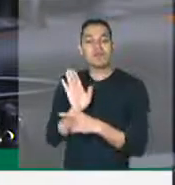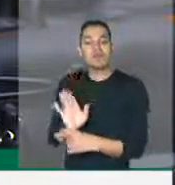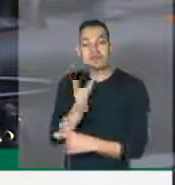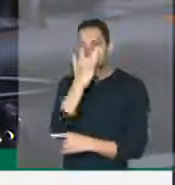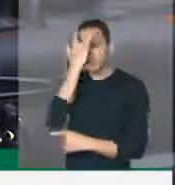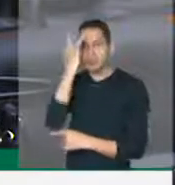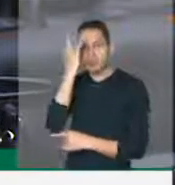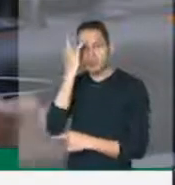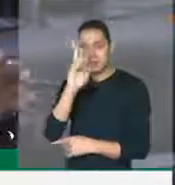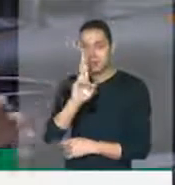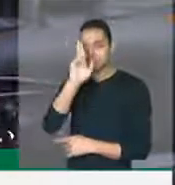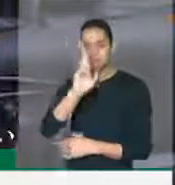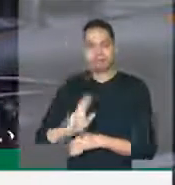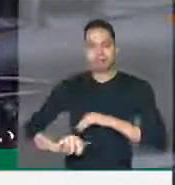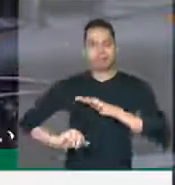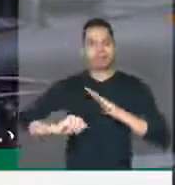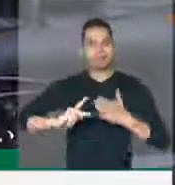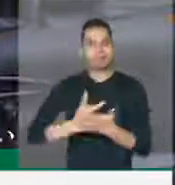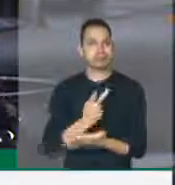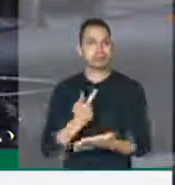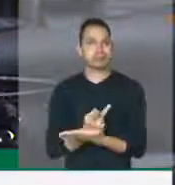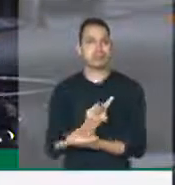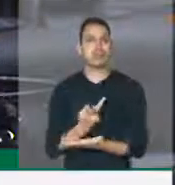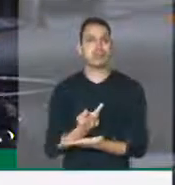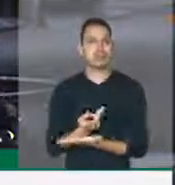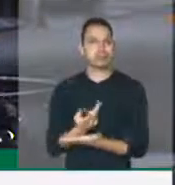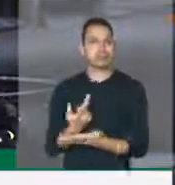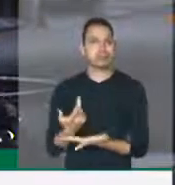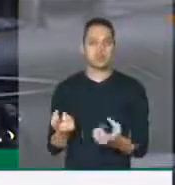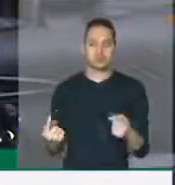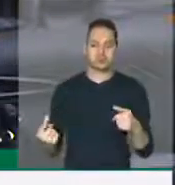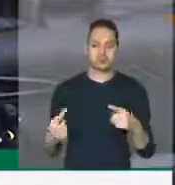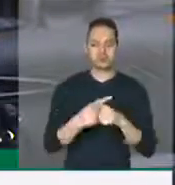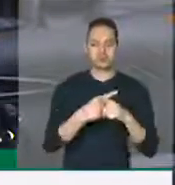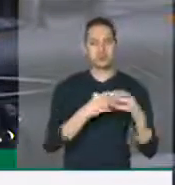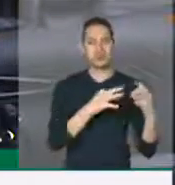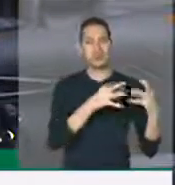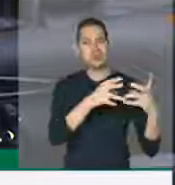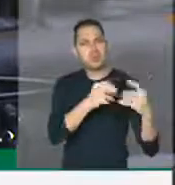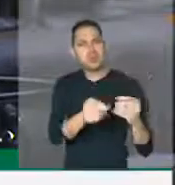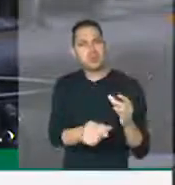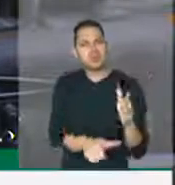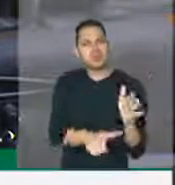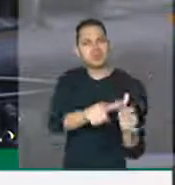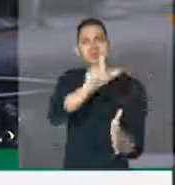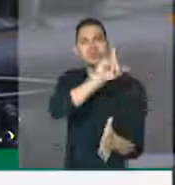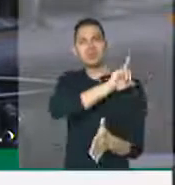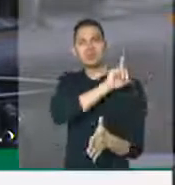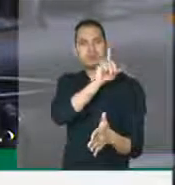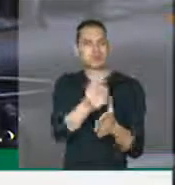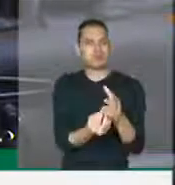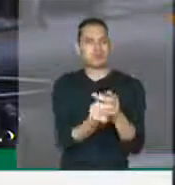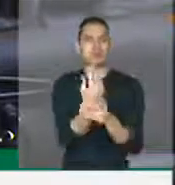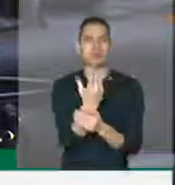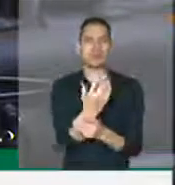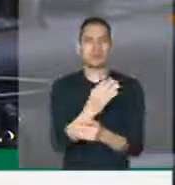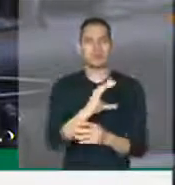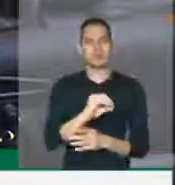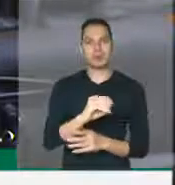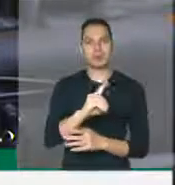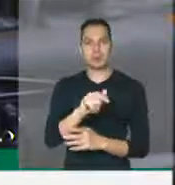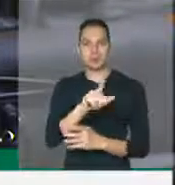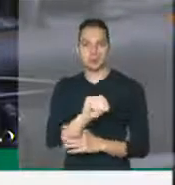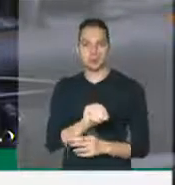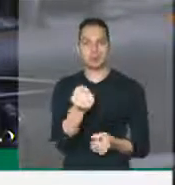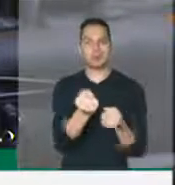infrator. Vai na contramão de tudo que foi construído até hoje com relação ao Código Nacional de Trânsito. Nós temos um grande